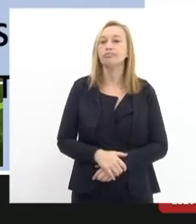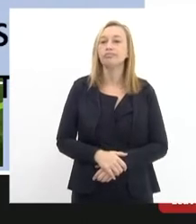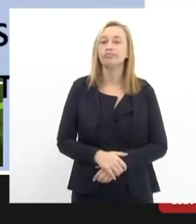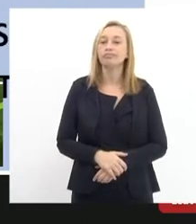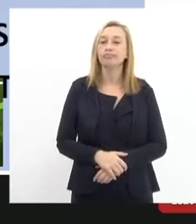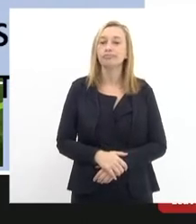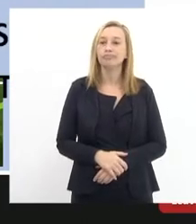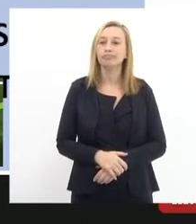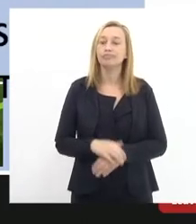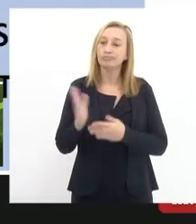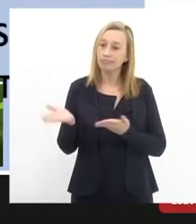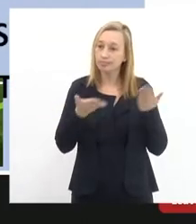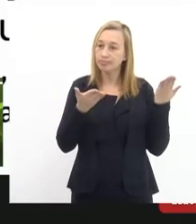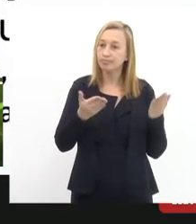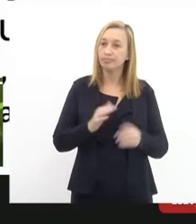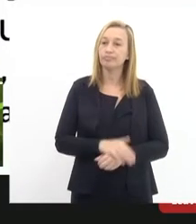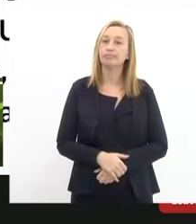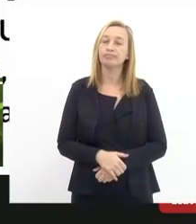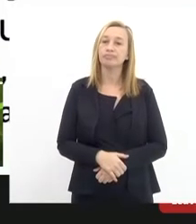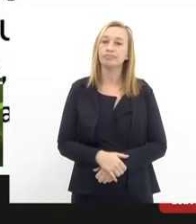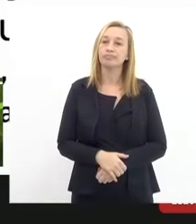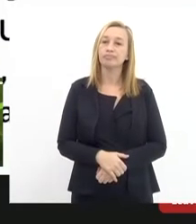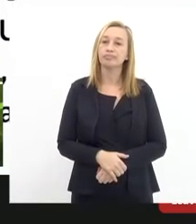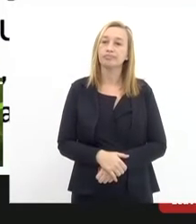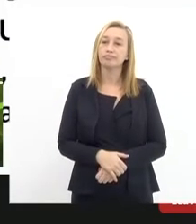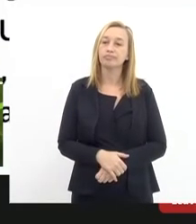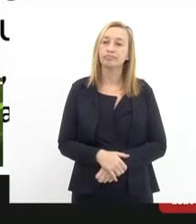Vamos adiante. Vamos adiante.